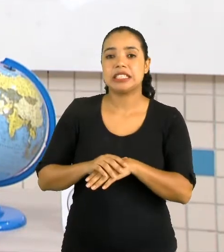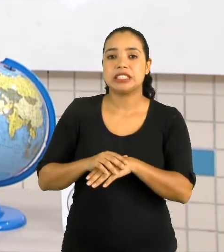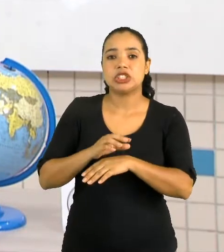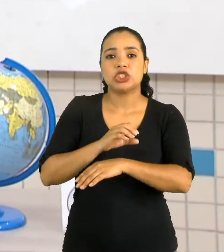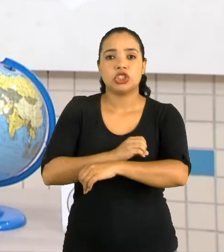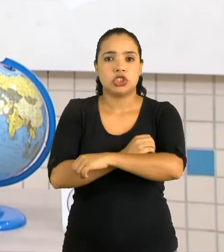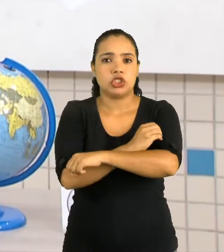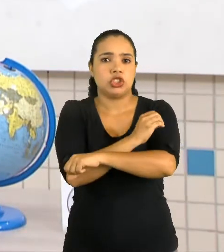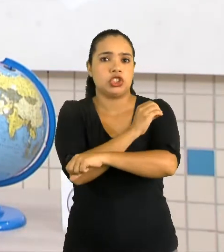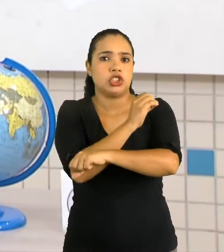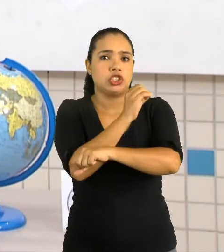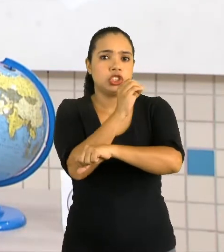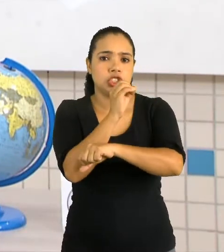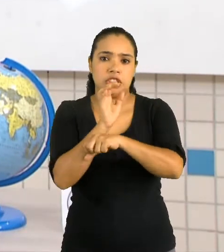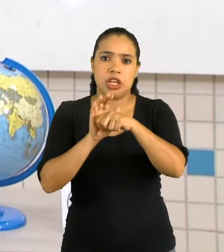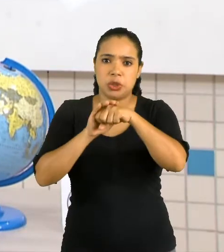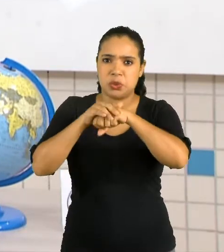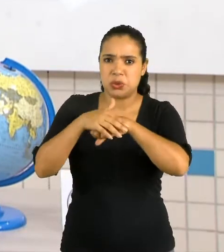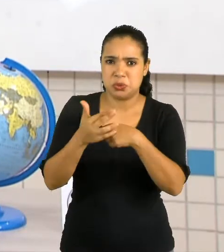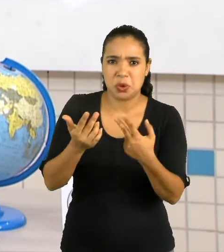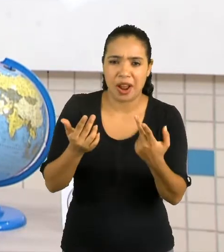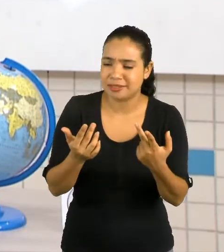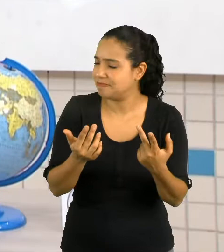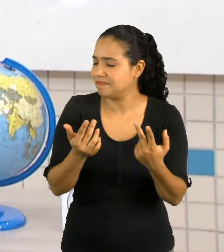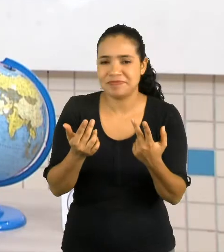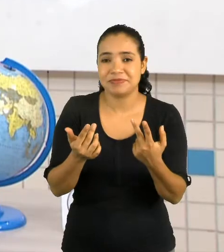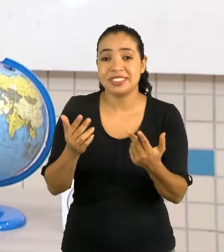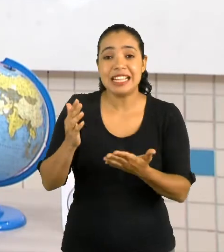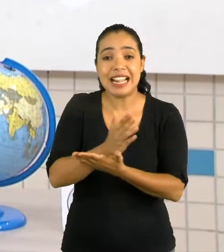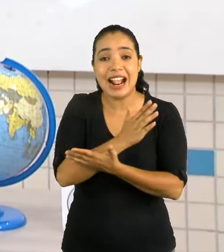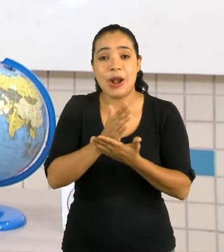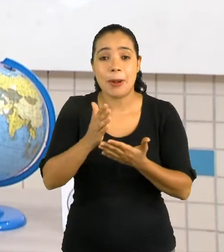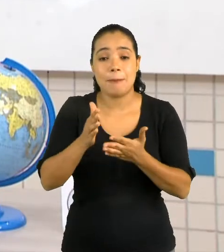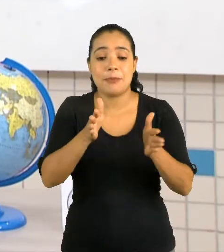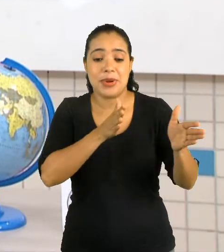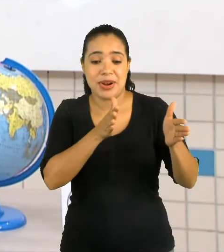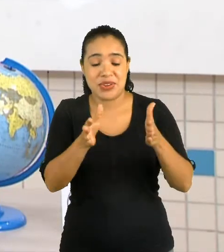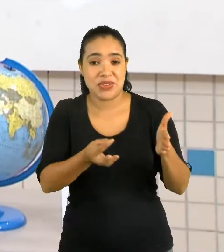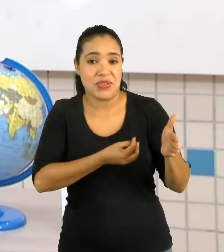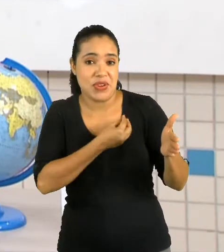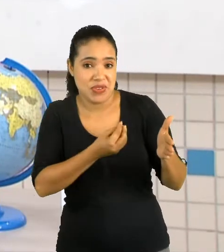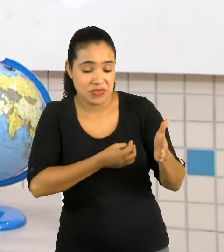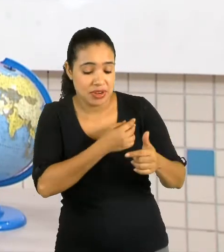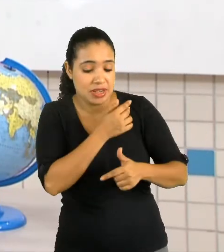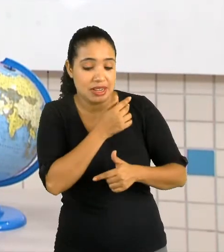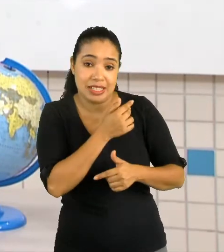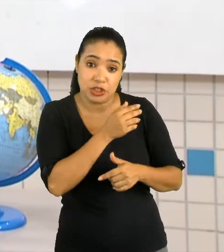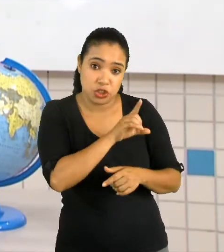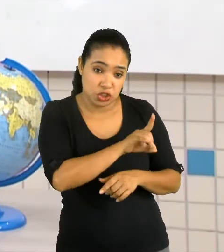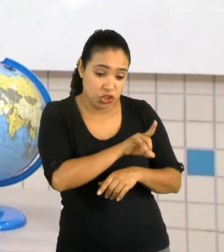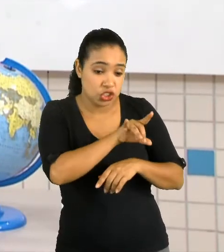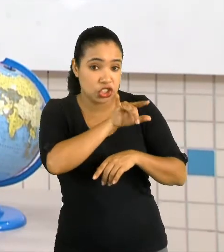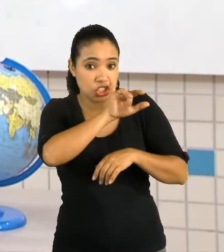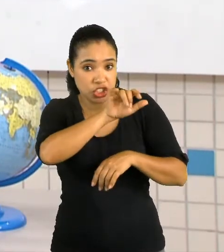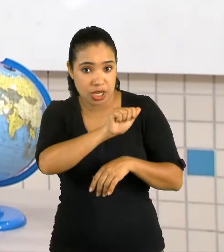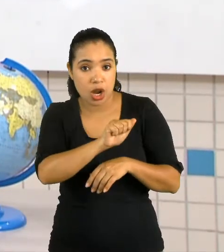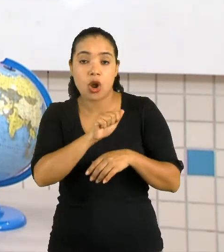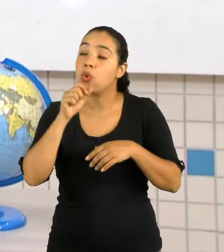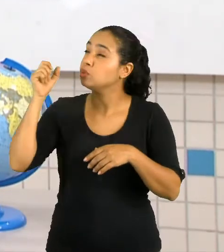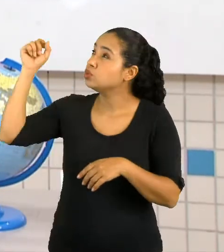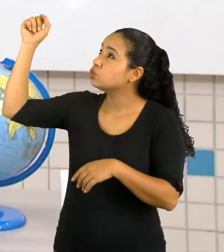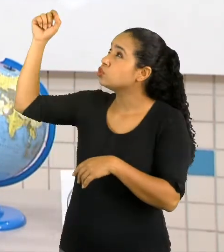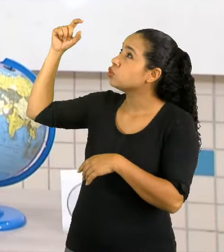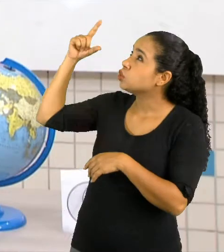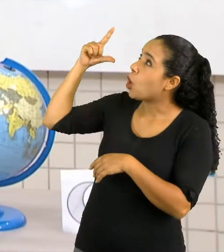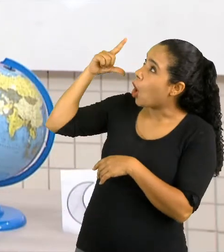não são iguais. Tem uma parte da nossa rotina que fazemos durante o dia, quando o sol está